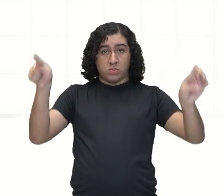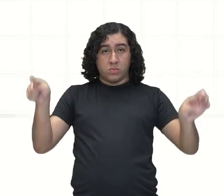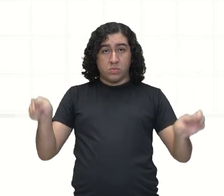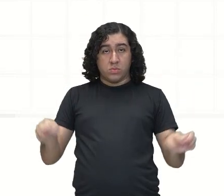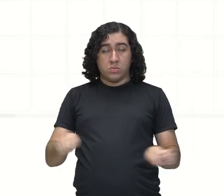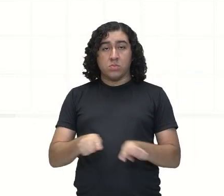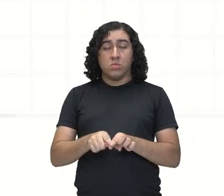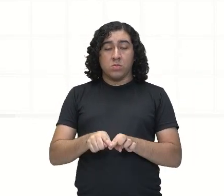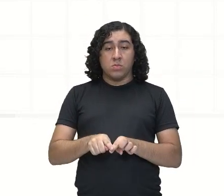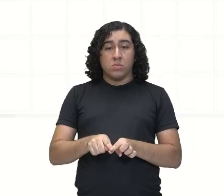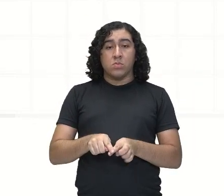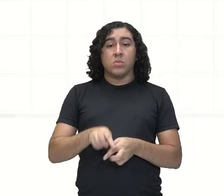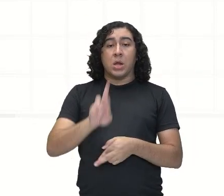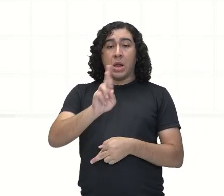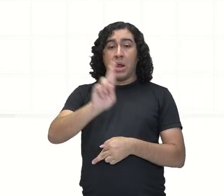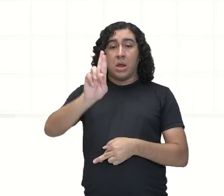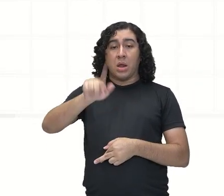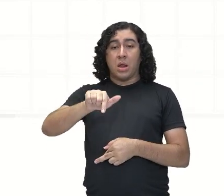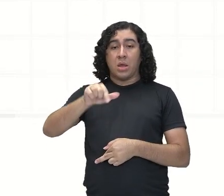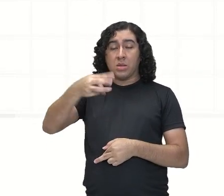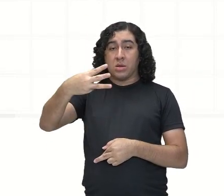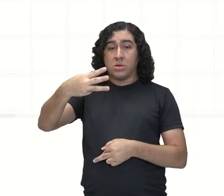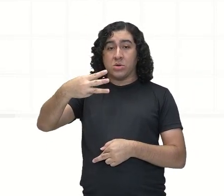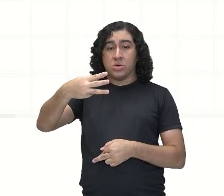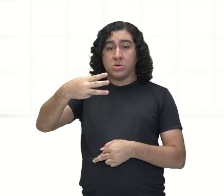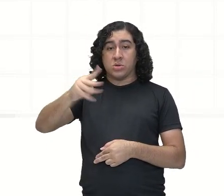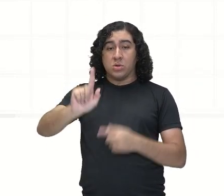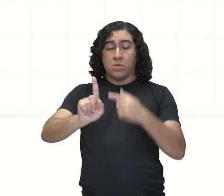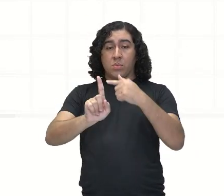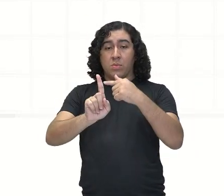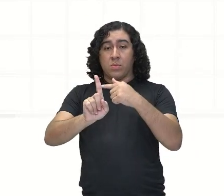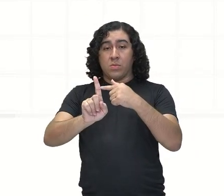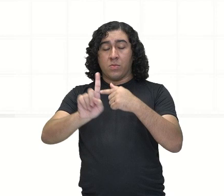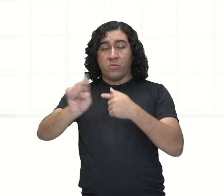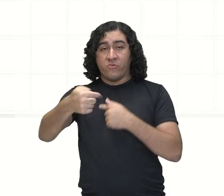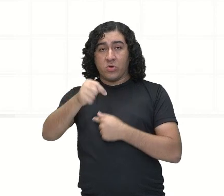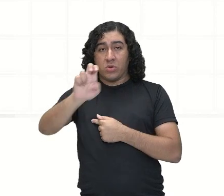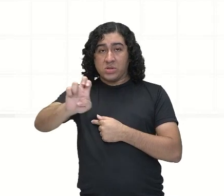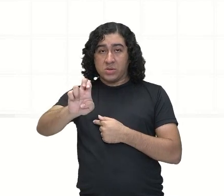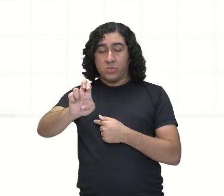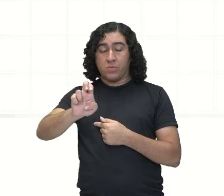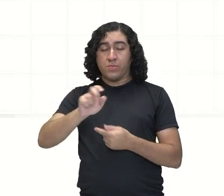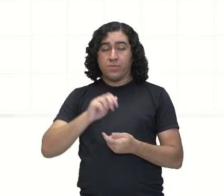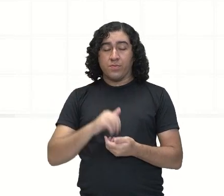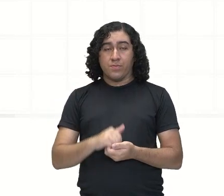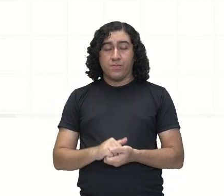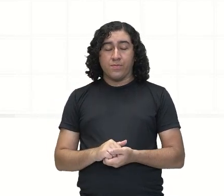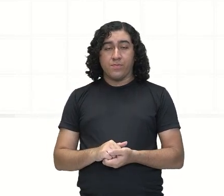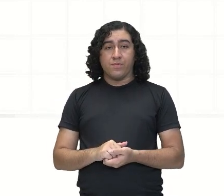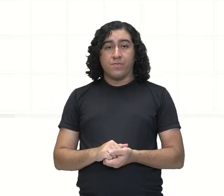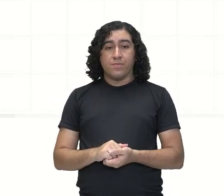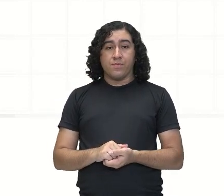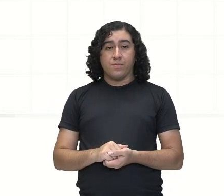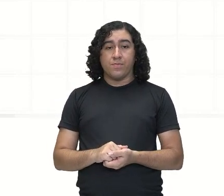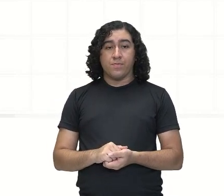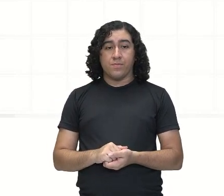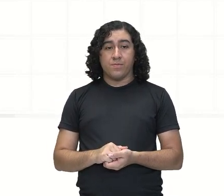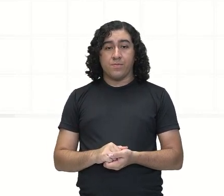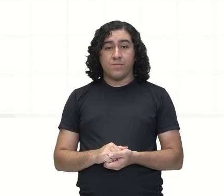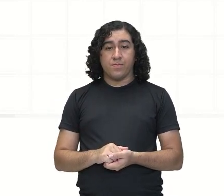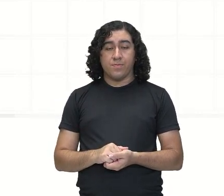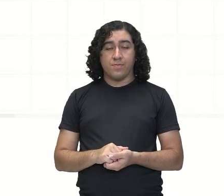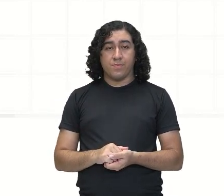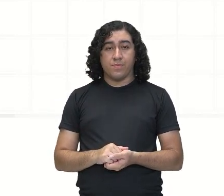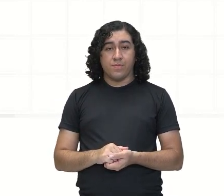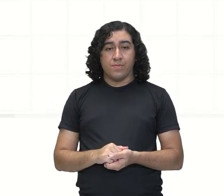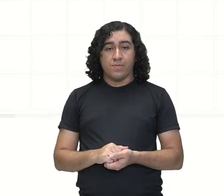raio de 3 mais os 50 centímetros. 3,5 metros. Tá? Porque